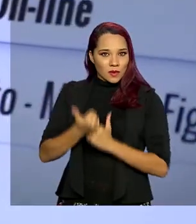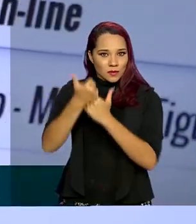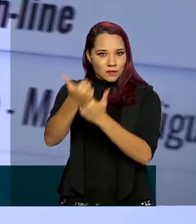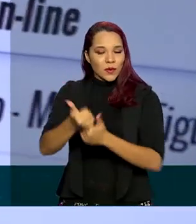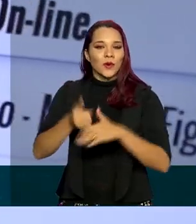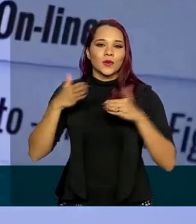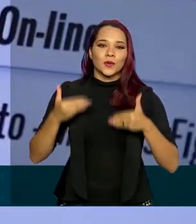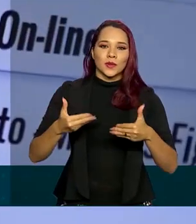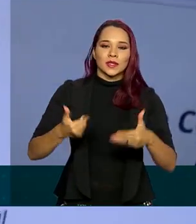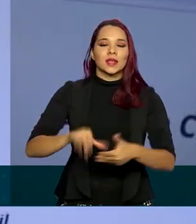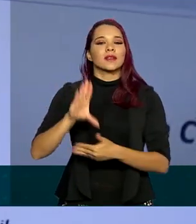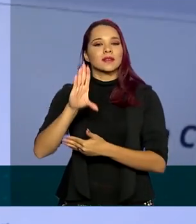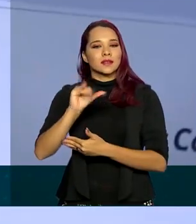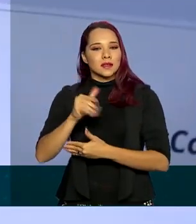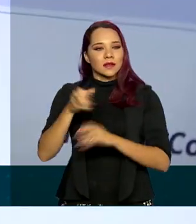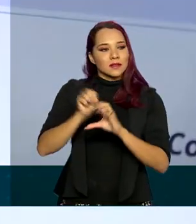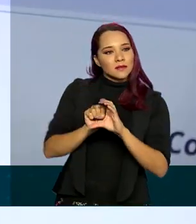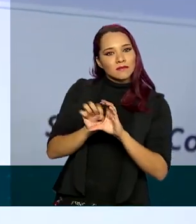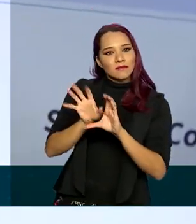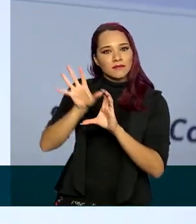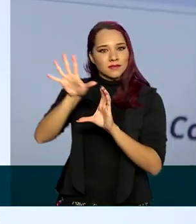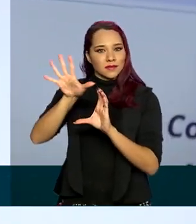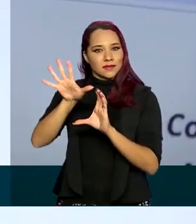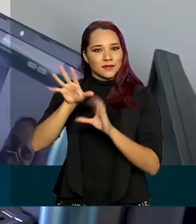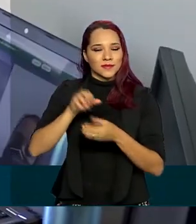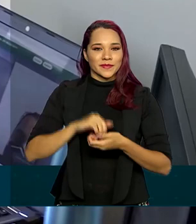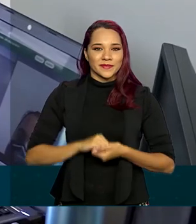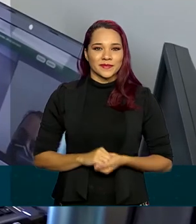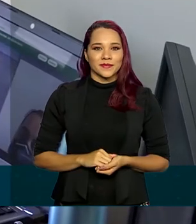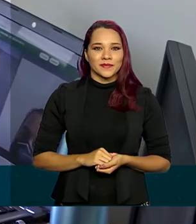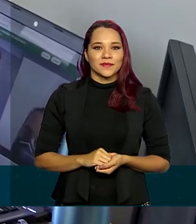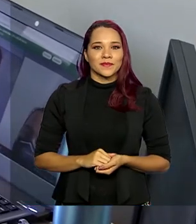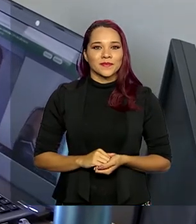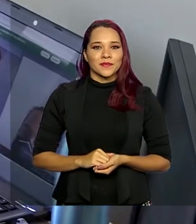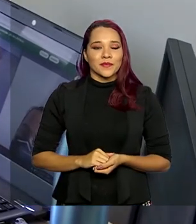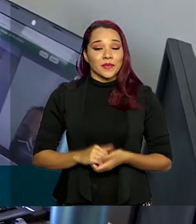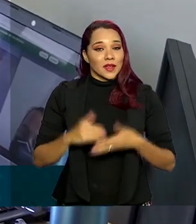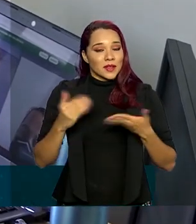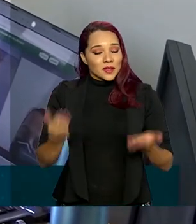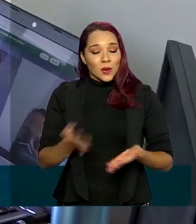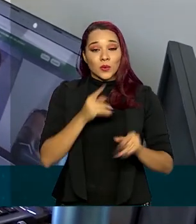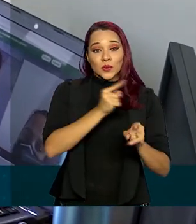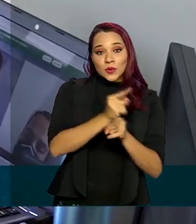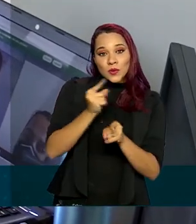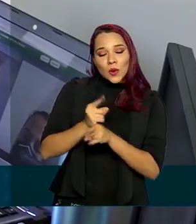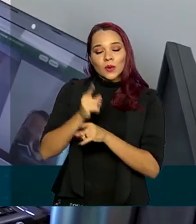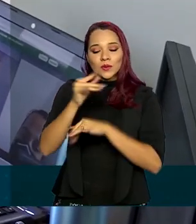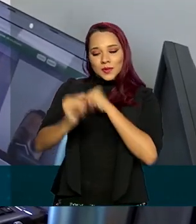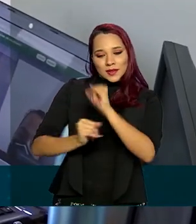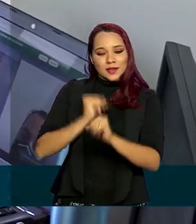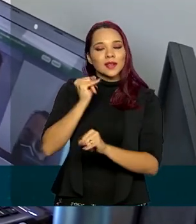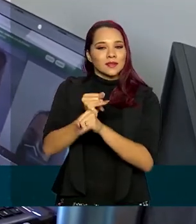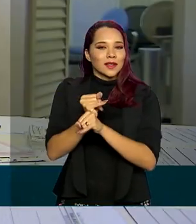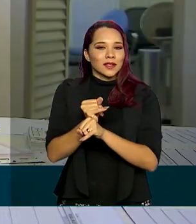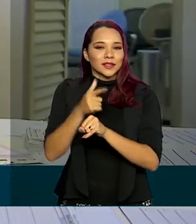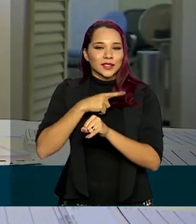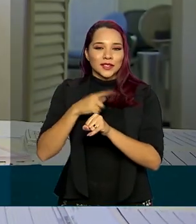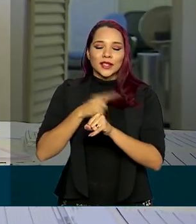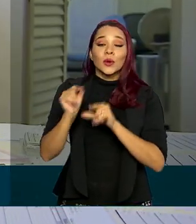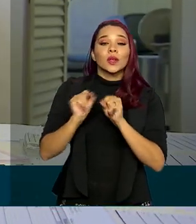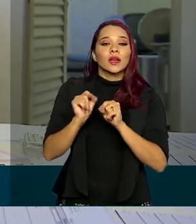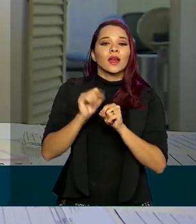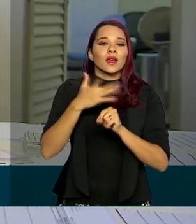do Ministério da Ciência, Tecnologia, Inovações e Comunicações. Os encontros virtuais reúnem